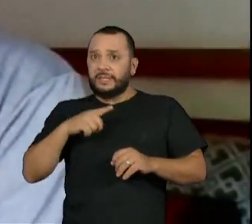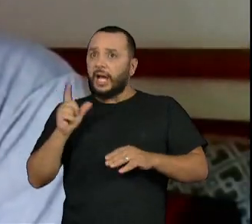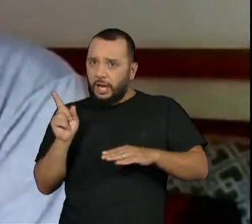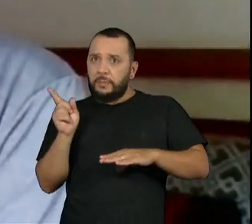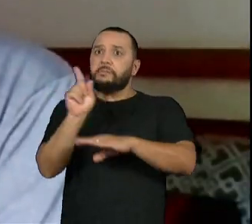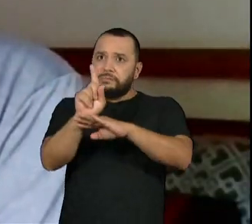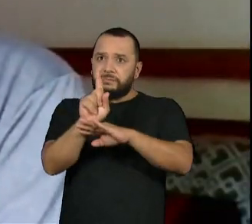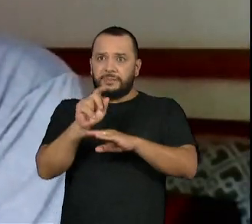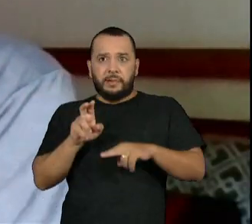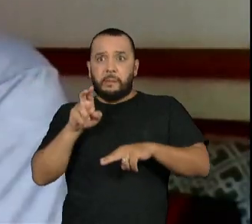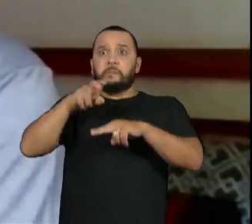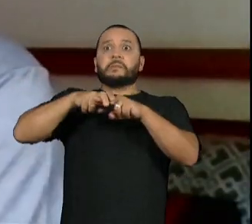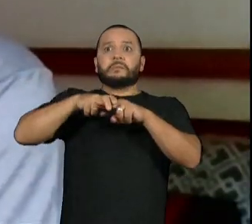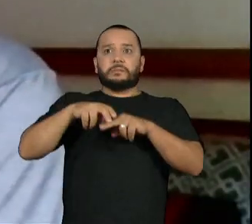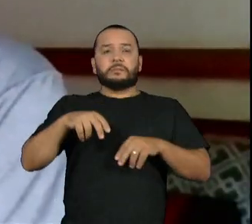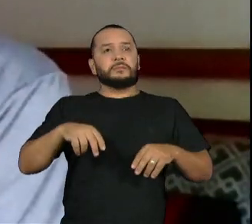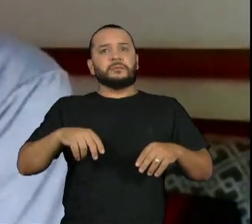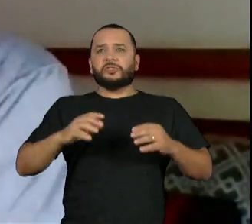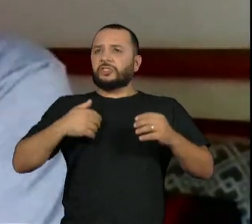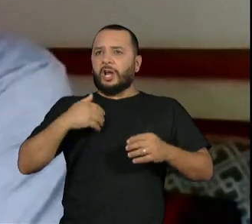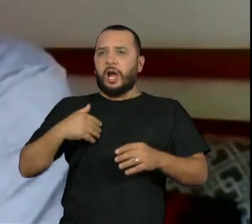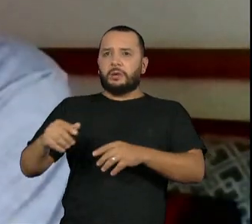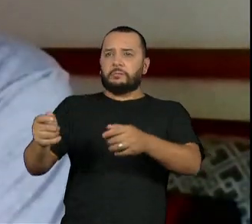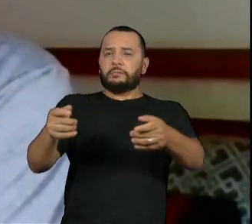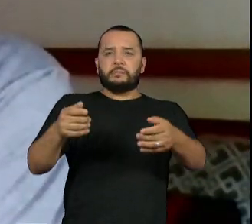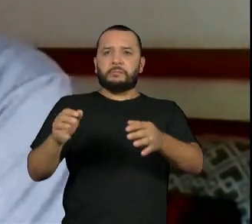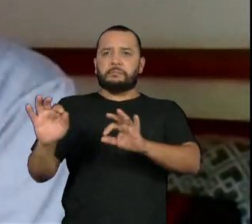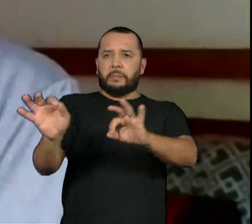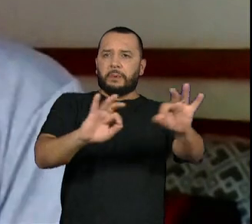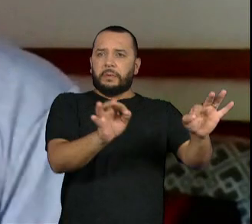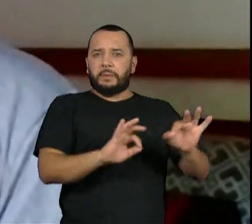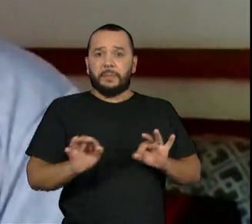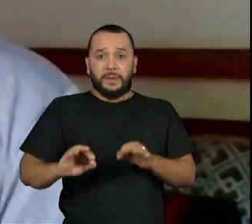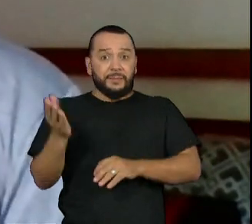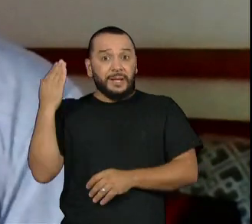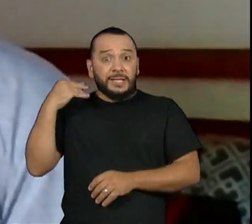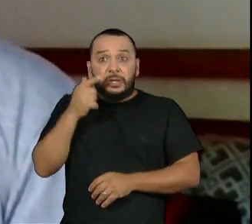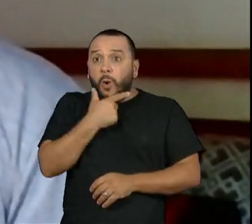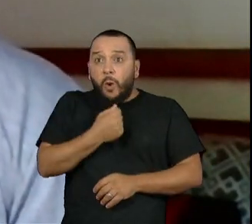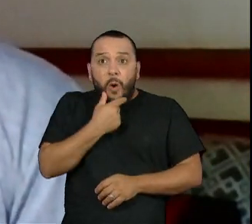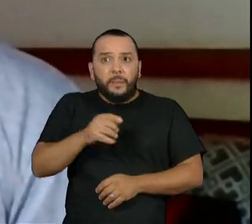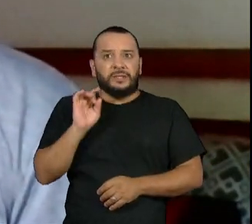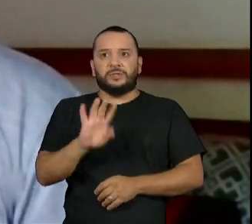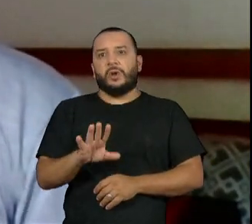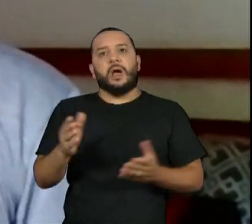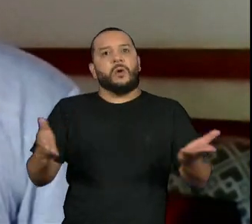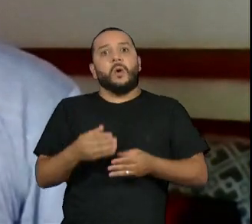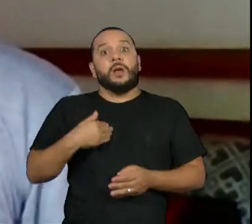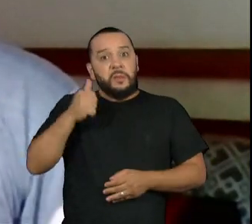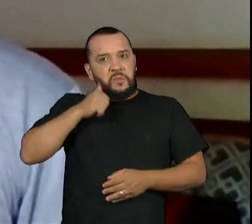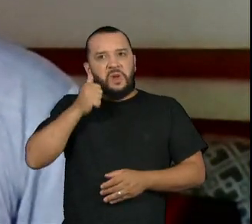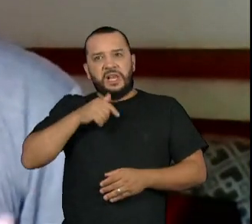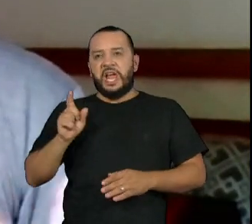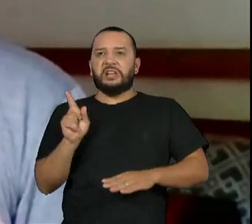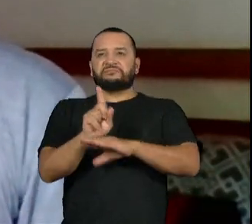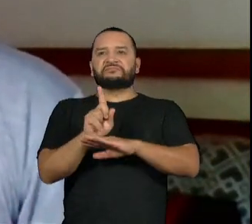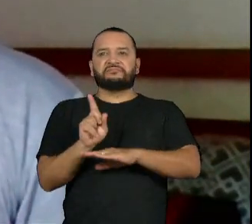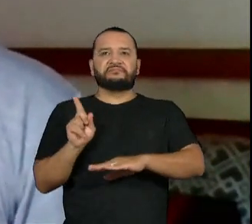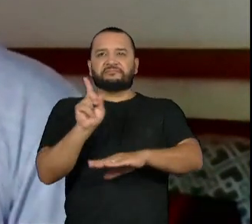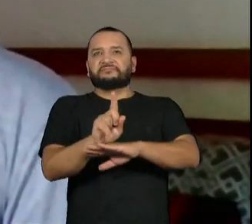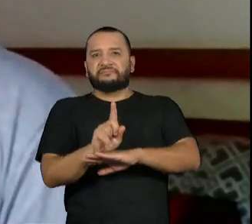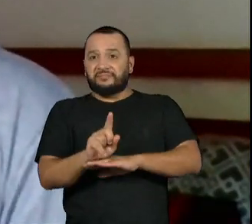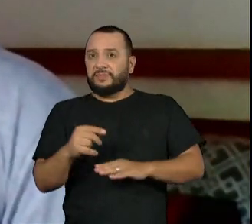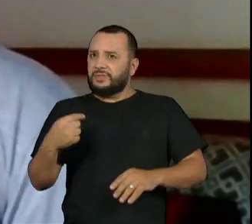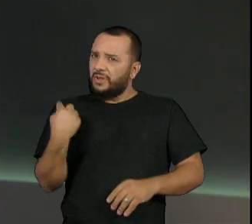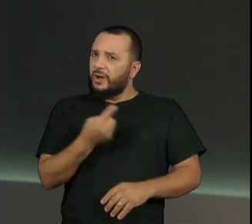que era impensável, tipo, alguns anos atrás. E foi isso, foi muito animador, assim,